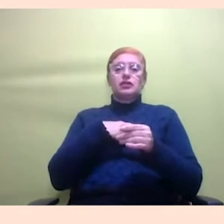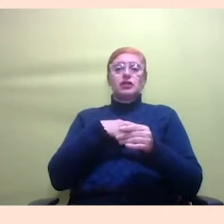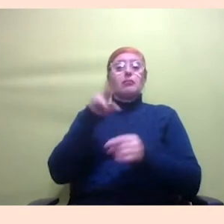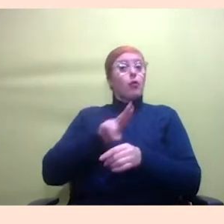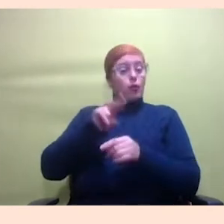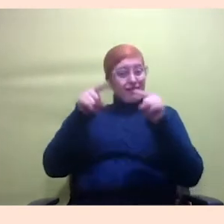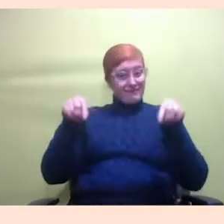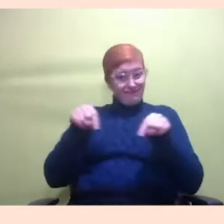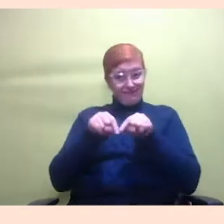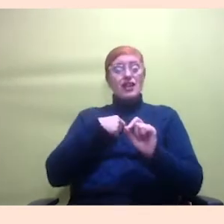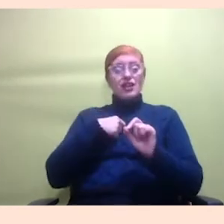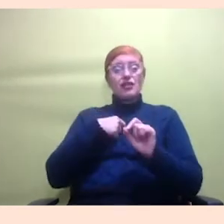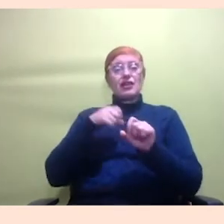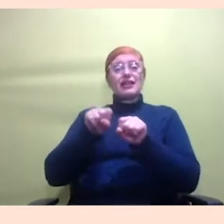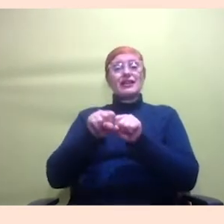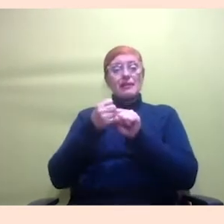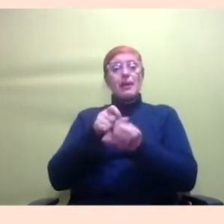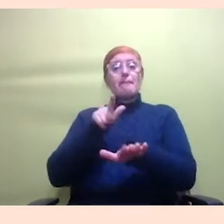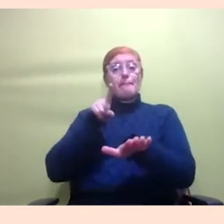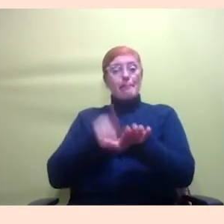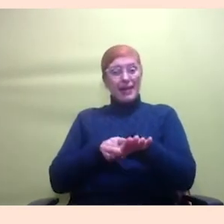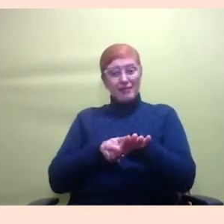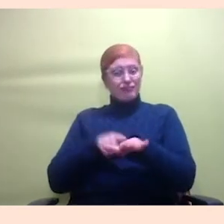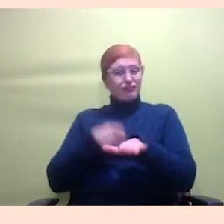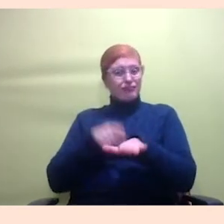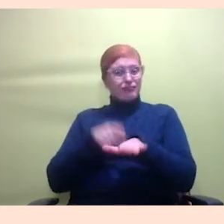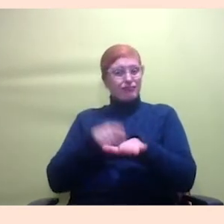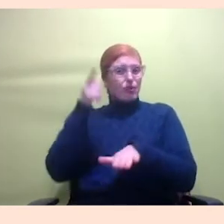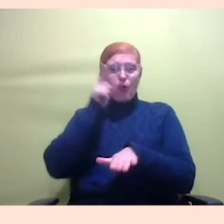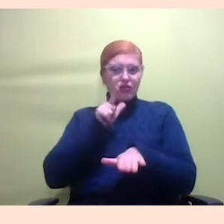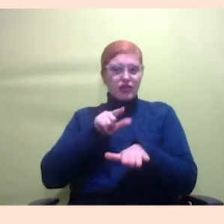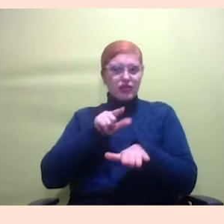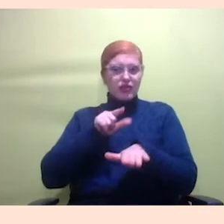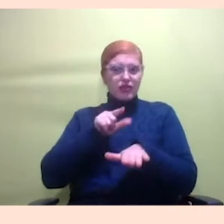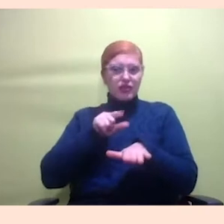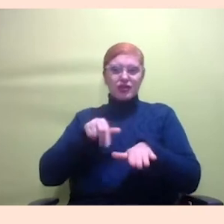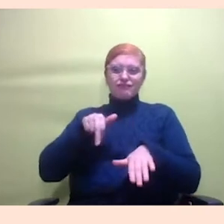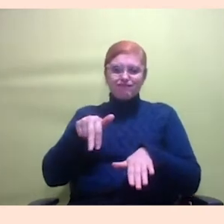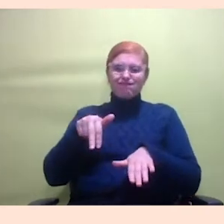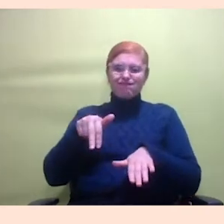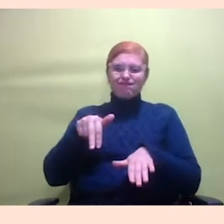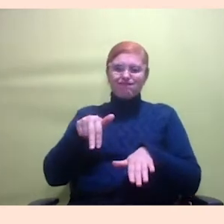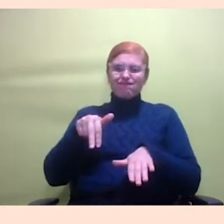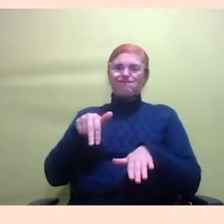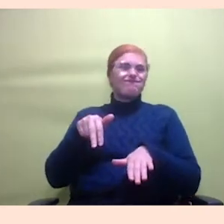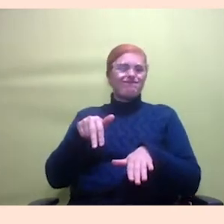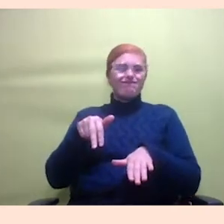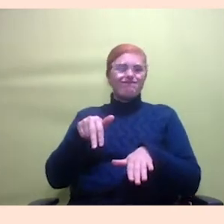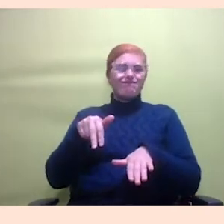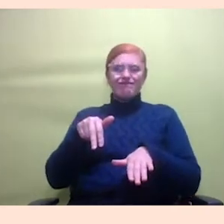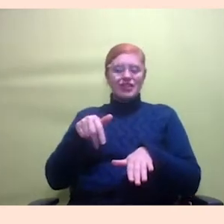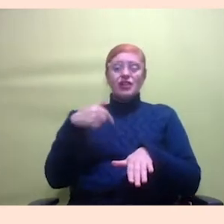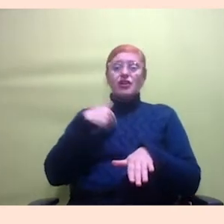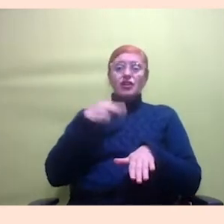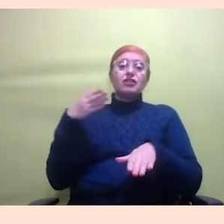fraturei o tornozelo então assim eu estava sem poder andar eu vou para vários eventos inclusive de cadeiras de rodas e aí você descobre na prática esse processo da